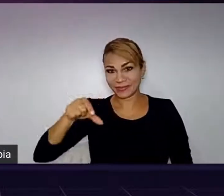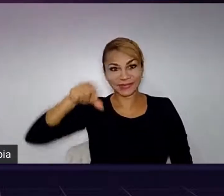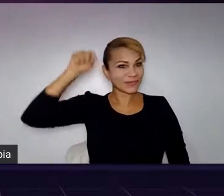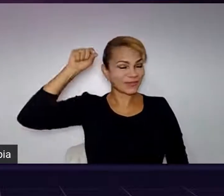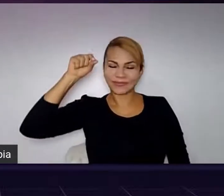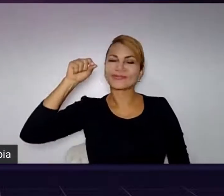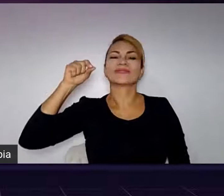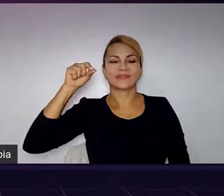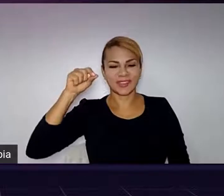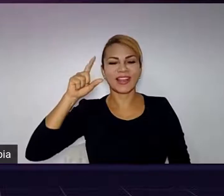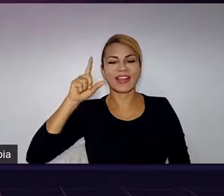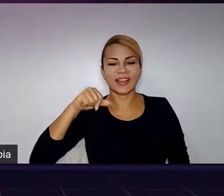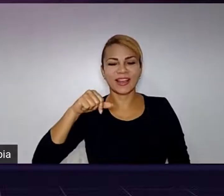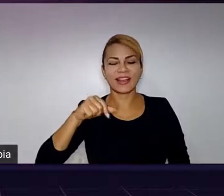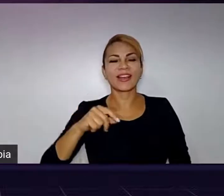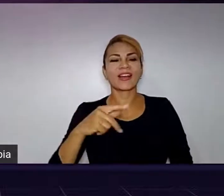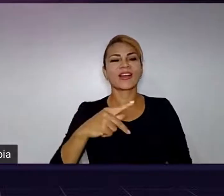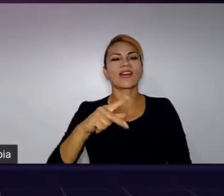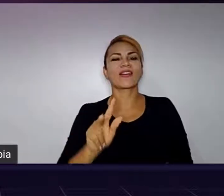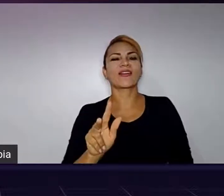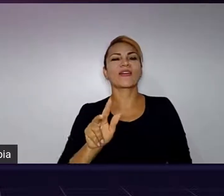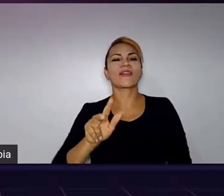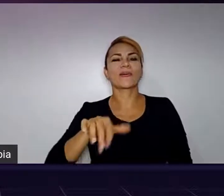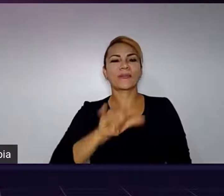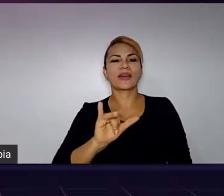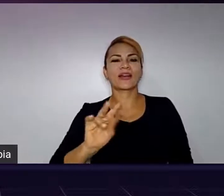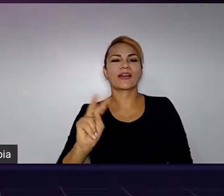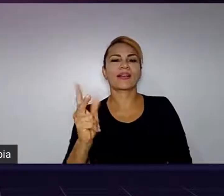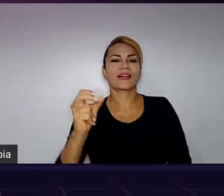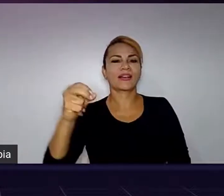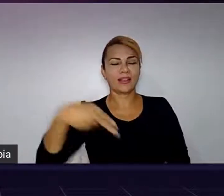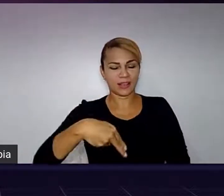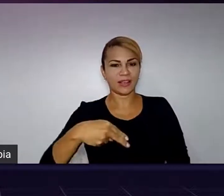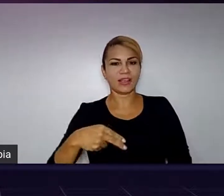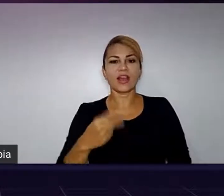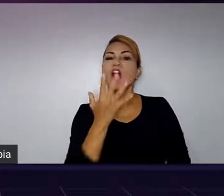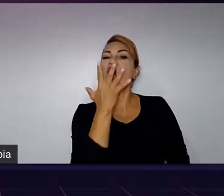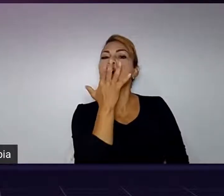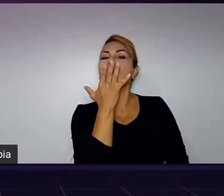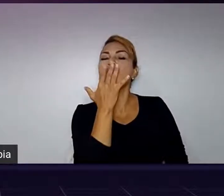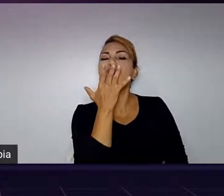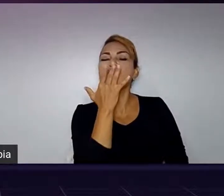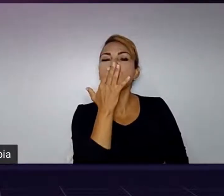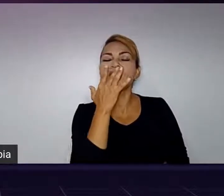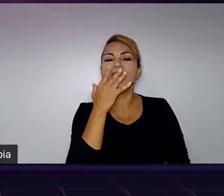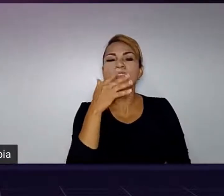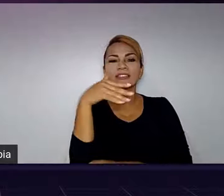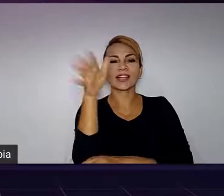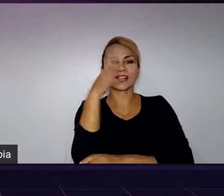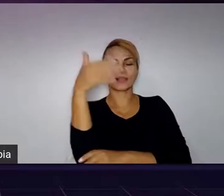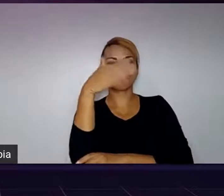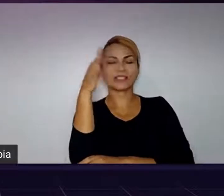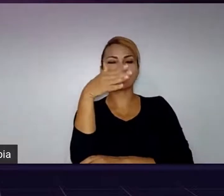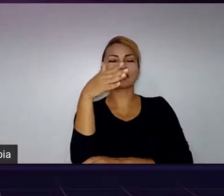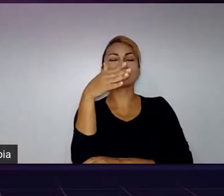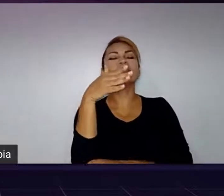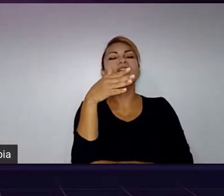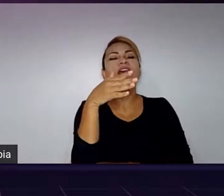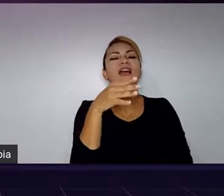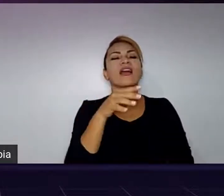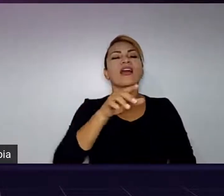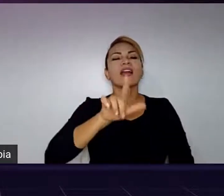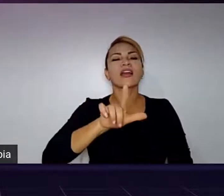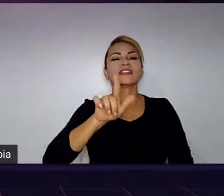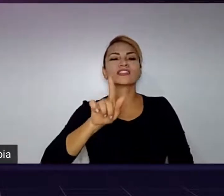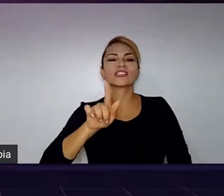escrito Pai Ladies, nas cores da bandeira LGBTQI+. Esse sou eu. Estou aqui